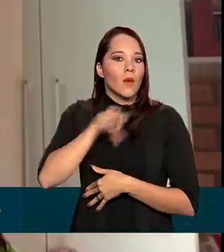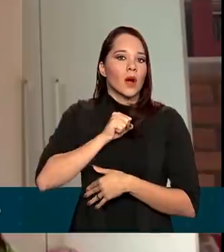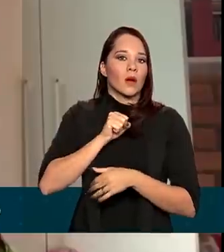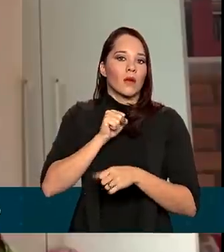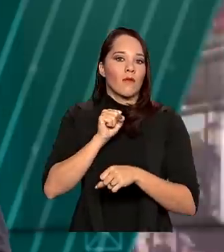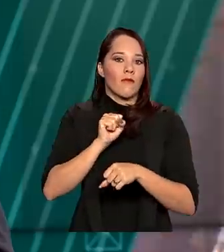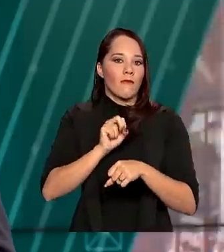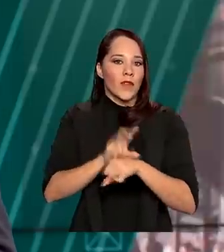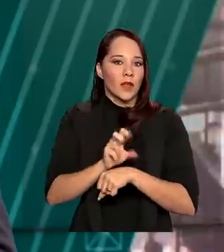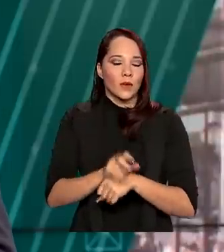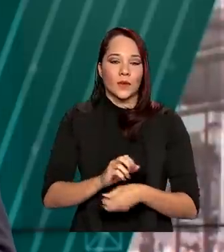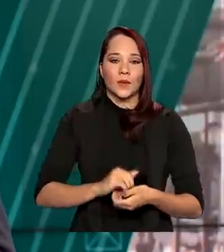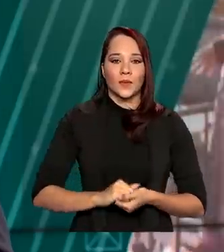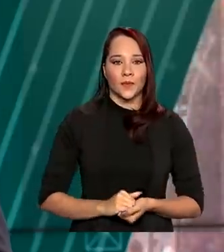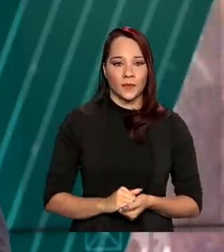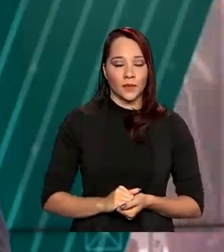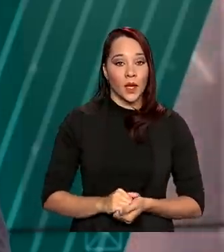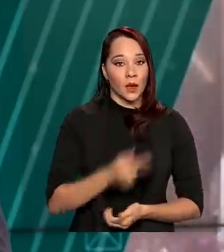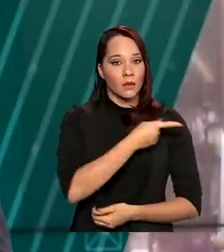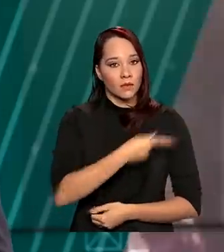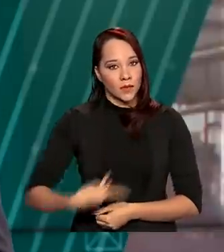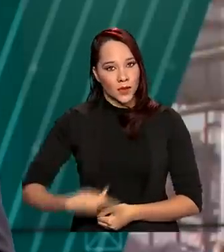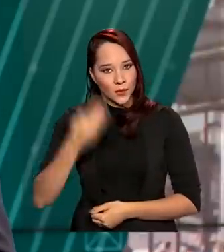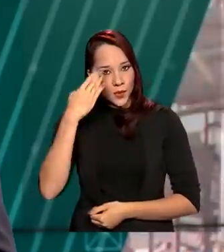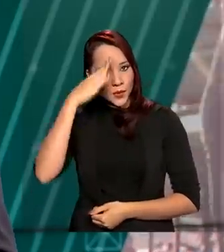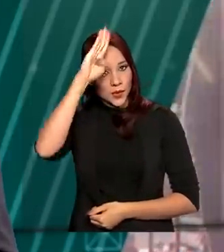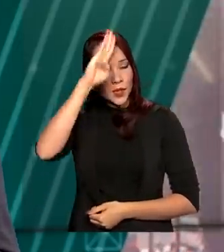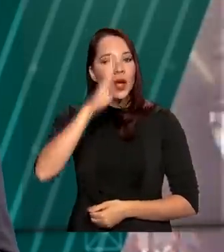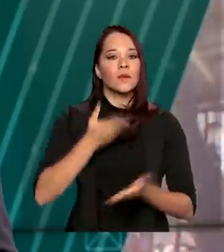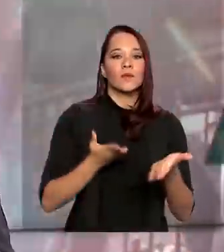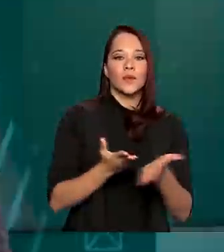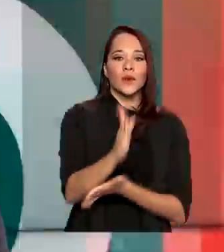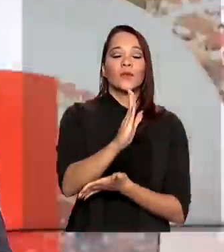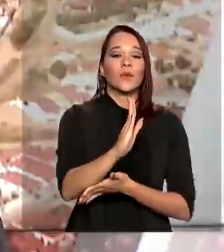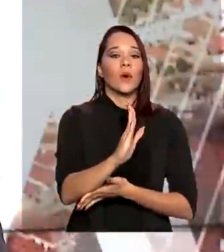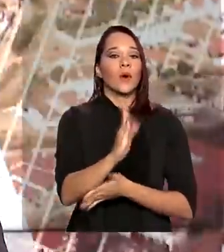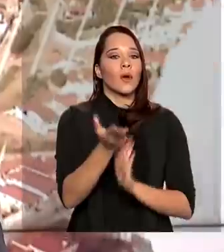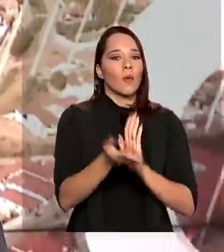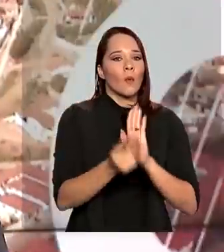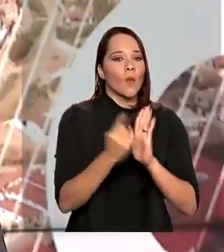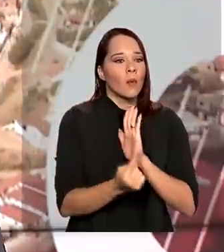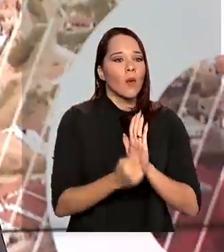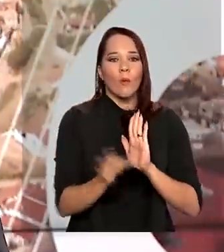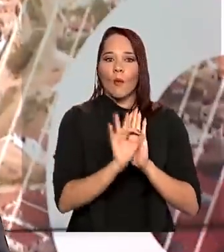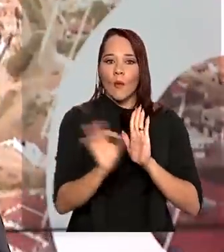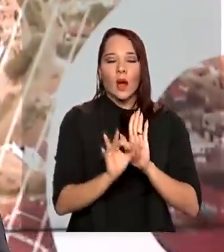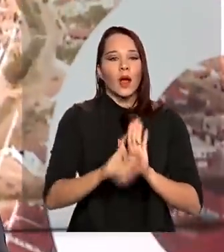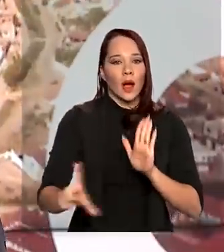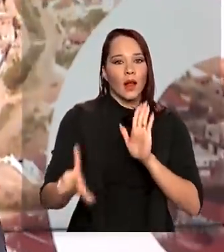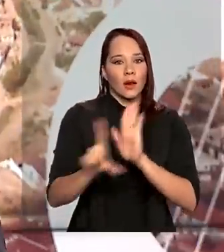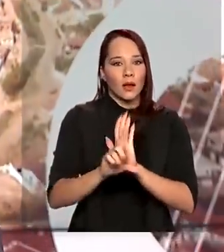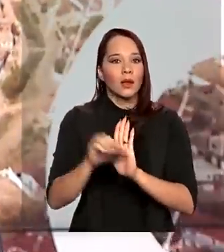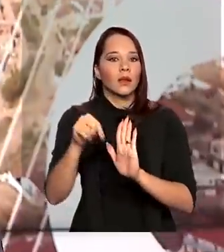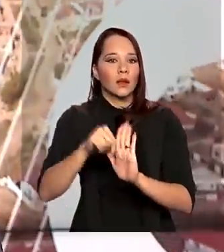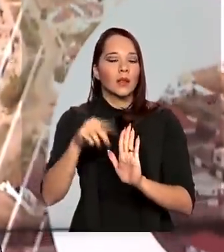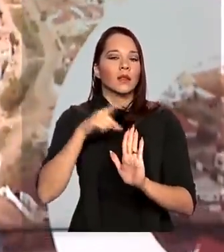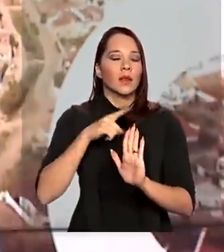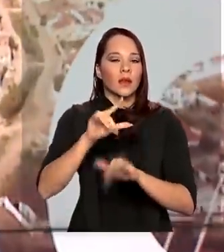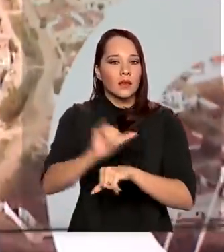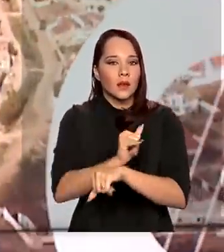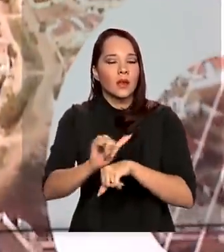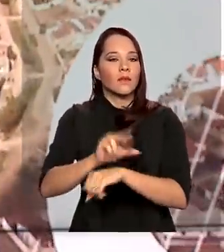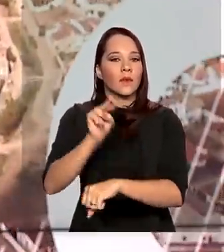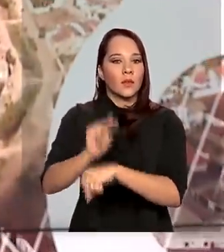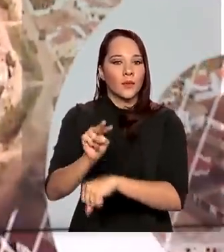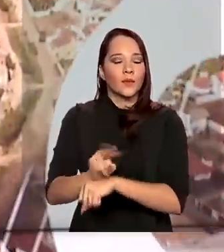vírus. O presidente Jair Bolsonaro sancionou sem vetos a lei que determina a adoção de medidas para